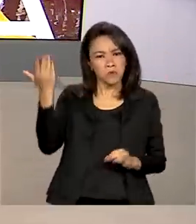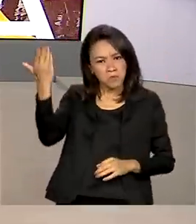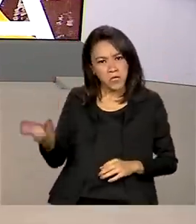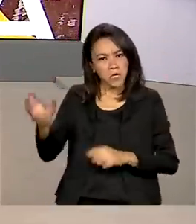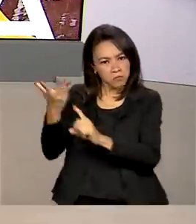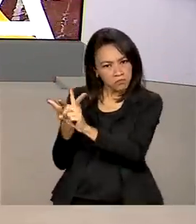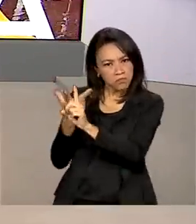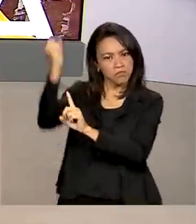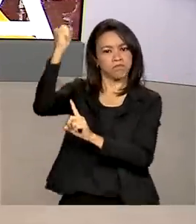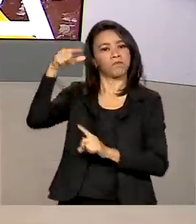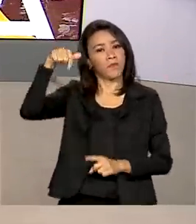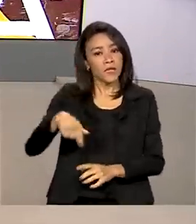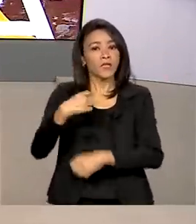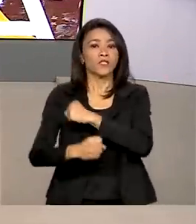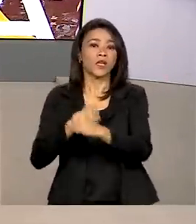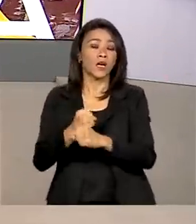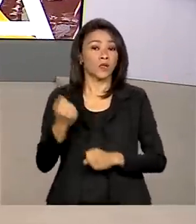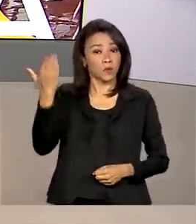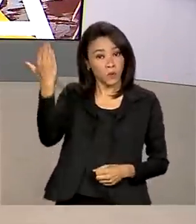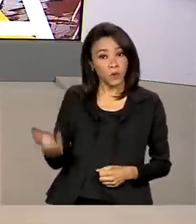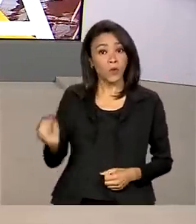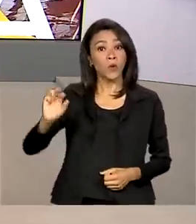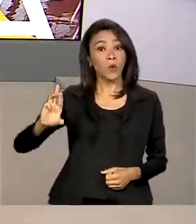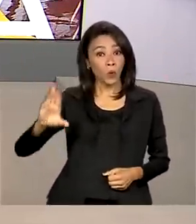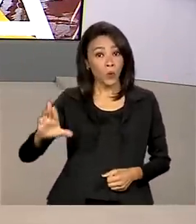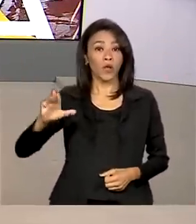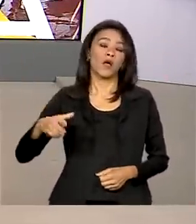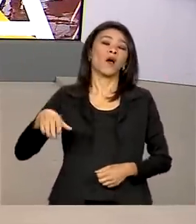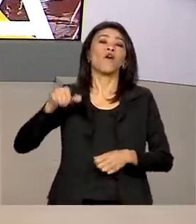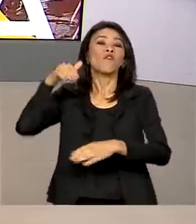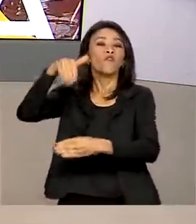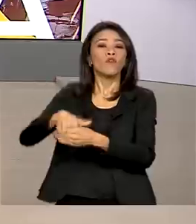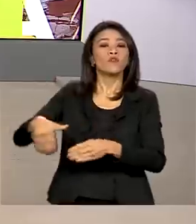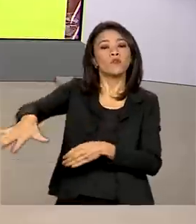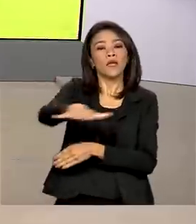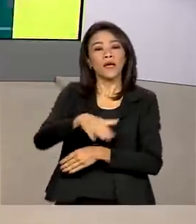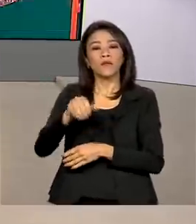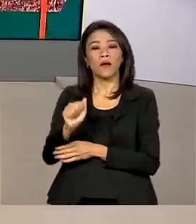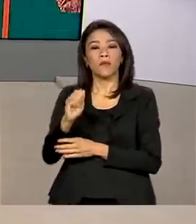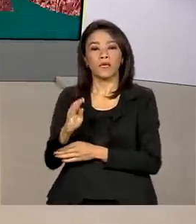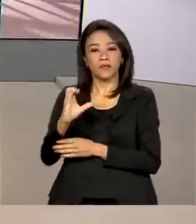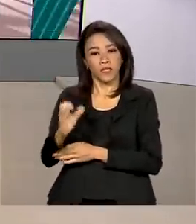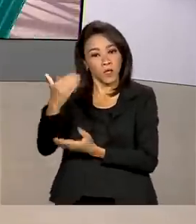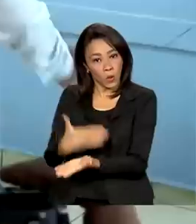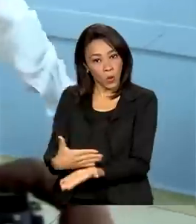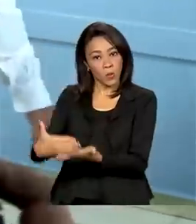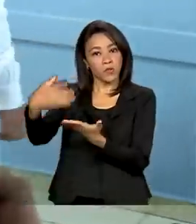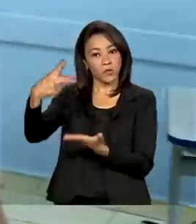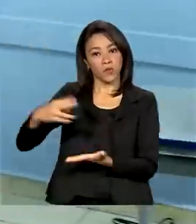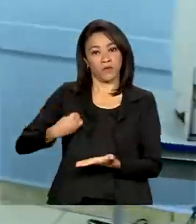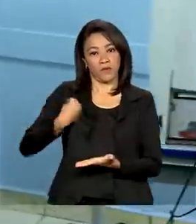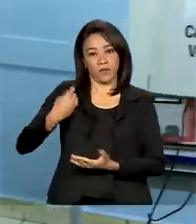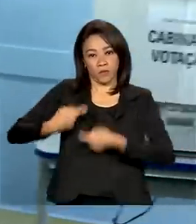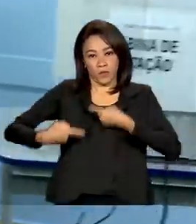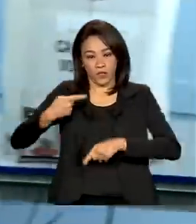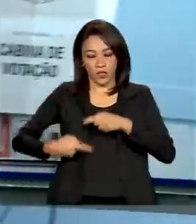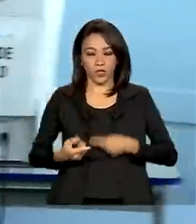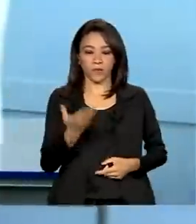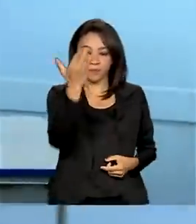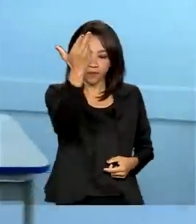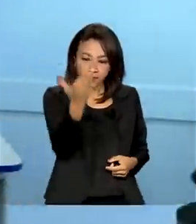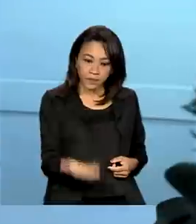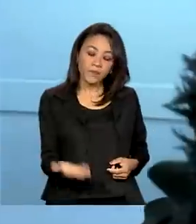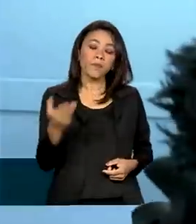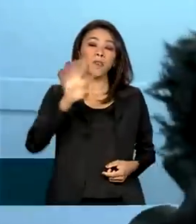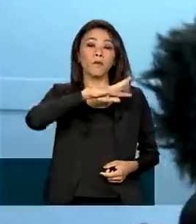eleições deste ano. Lula votou na região do ABC, onde começou a carreira política. O presidente eleito,